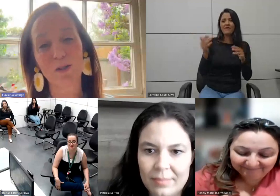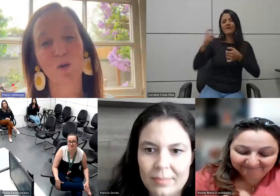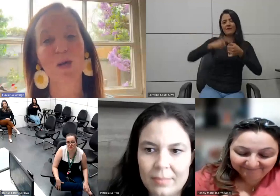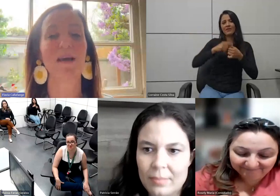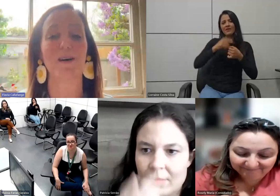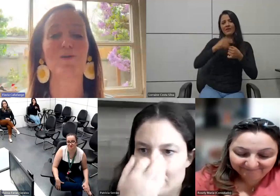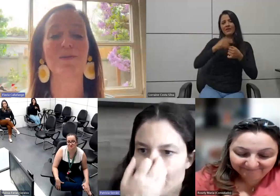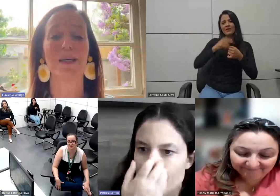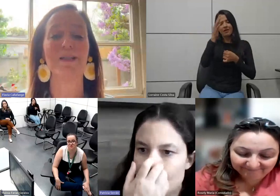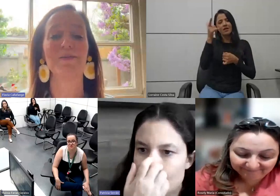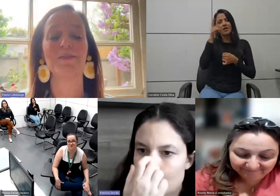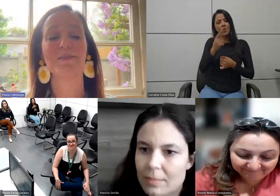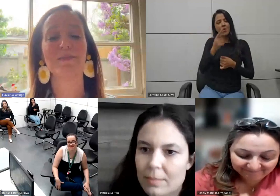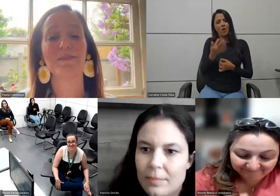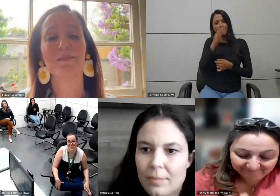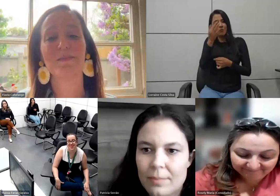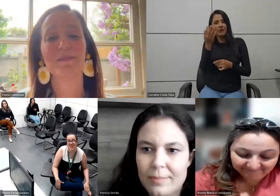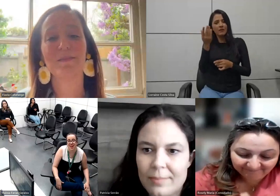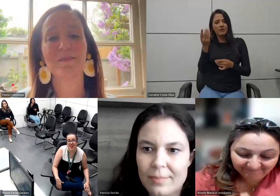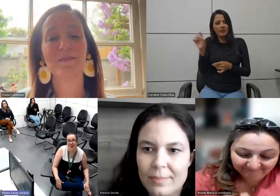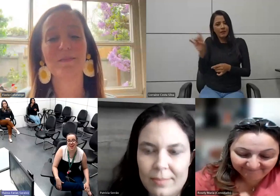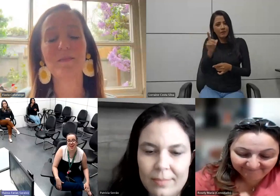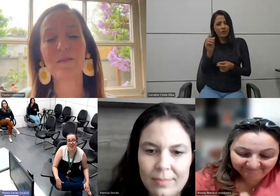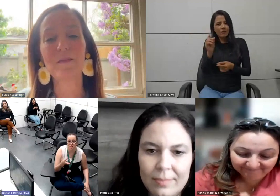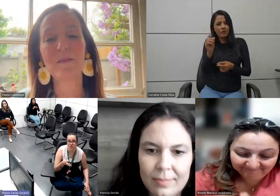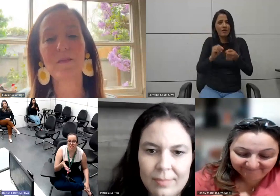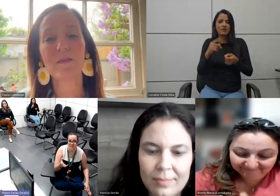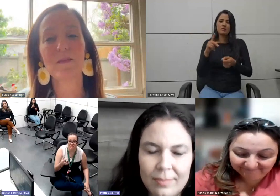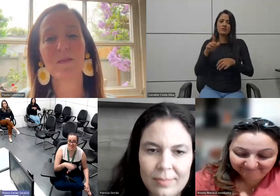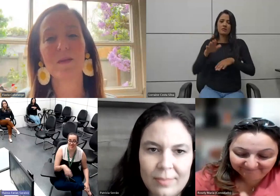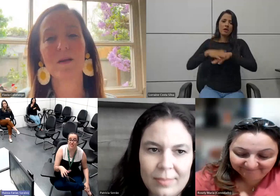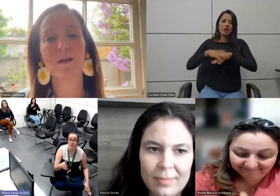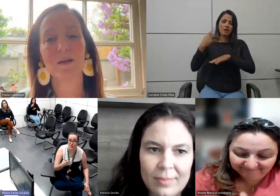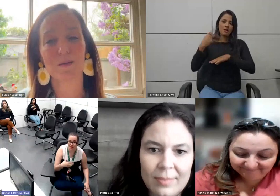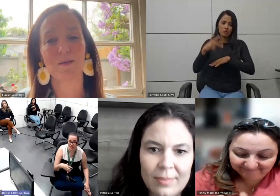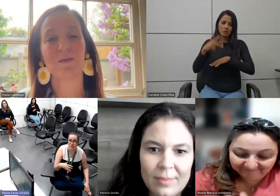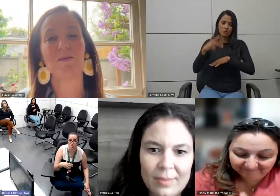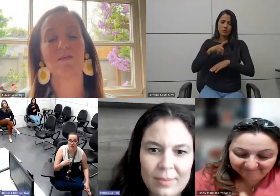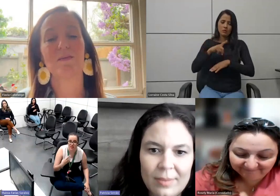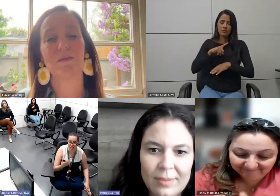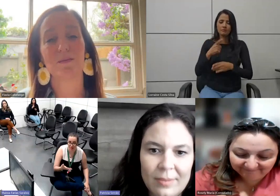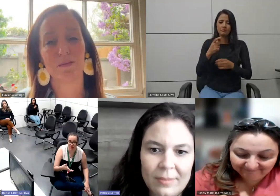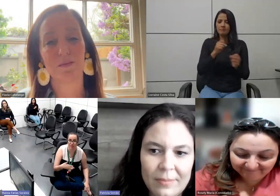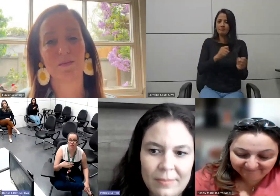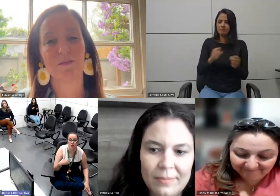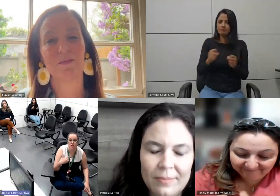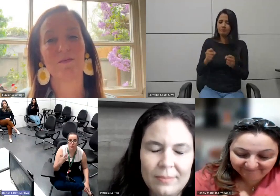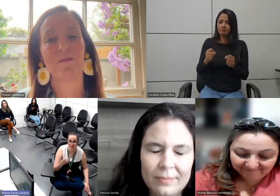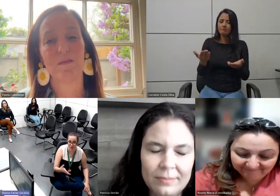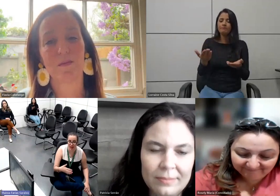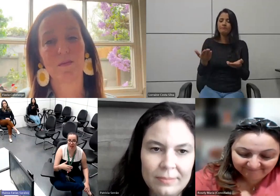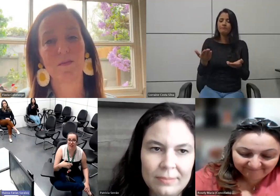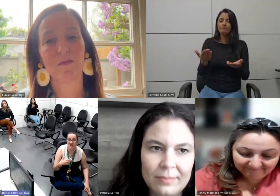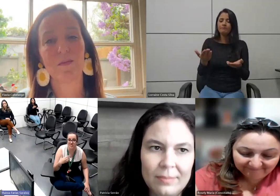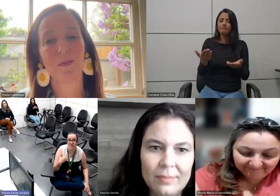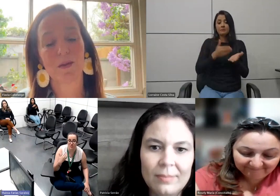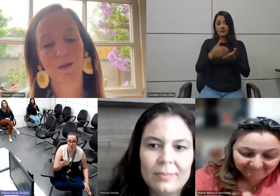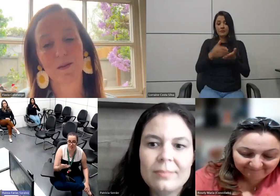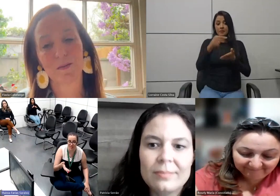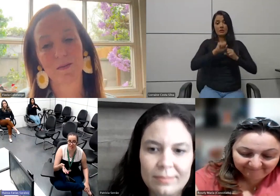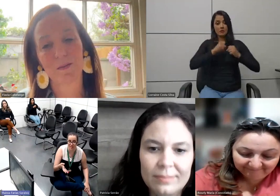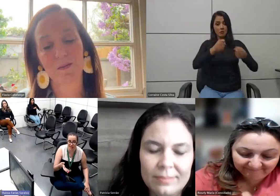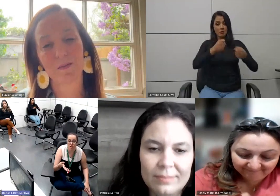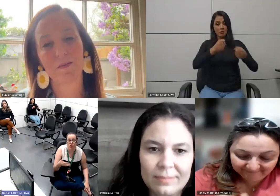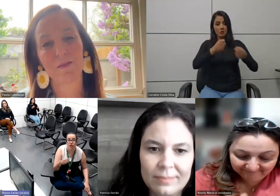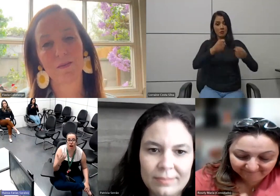colocar o seu quinhão não dentro dessas iniciativas que a gente espera estar levando educacionais